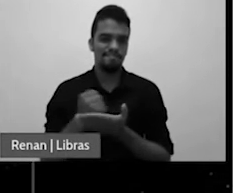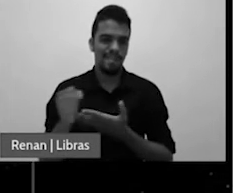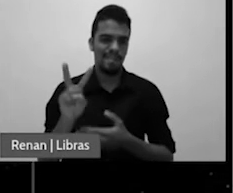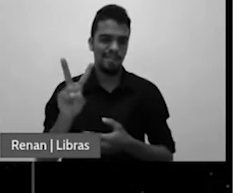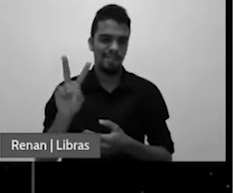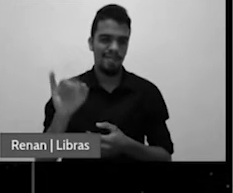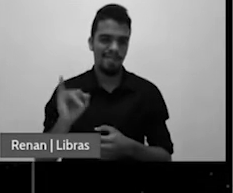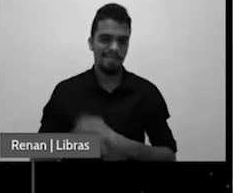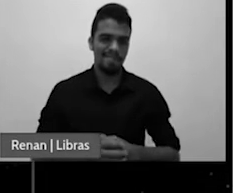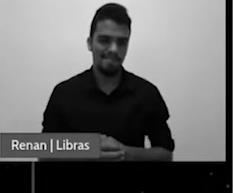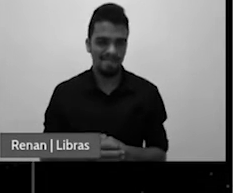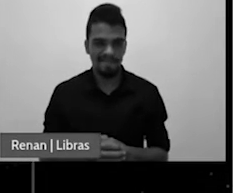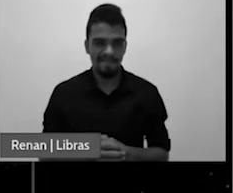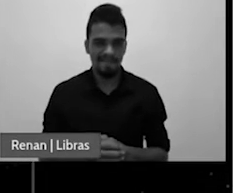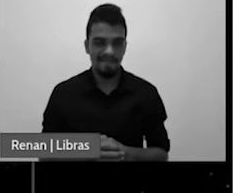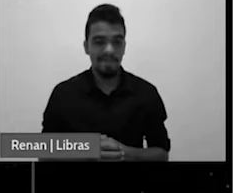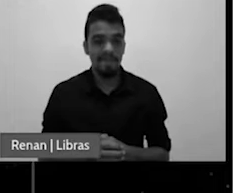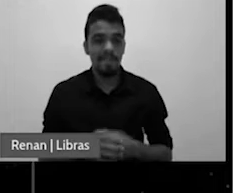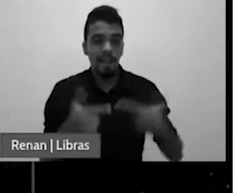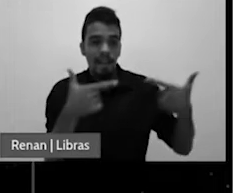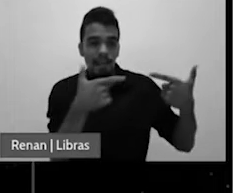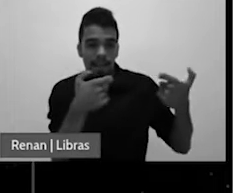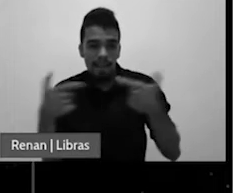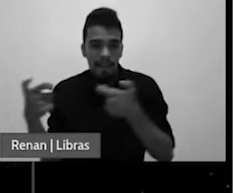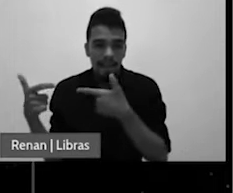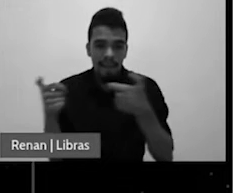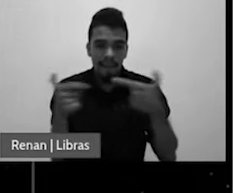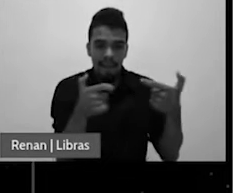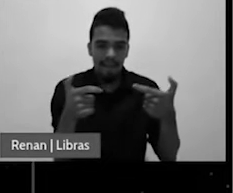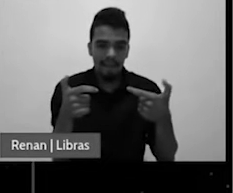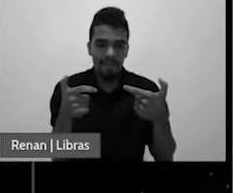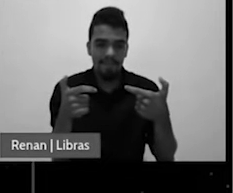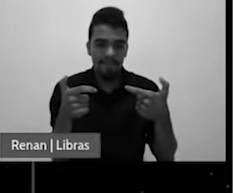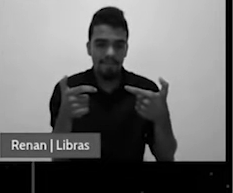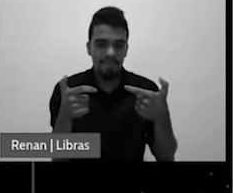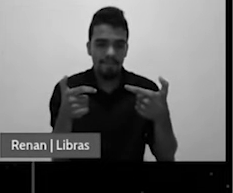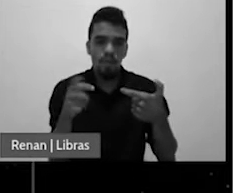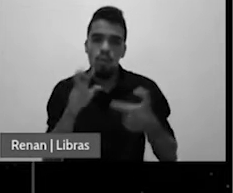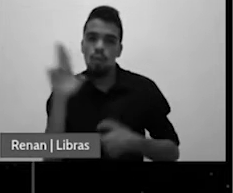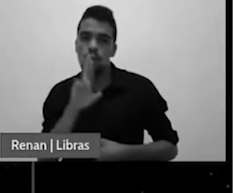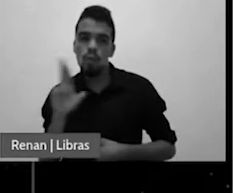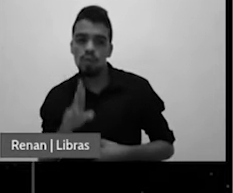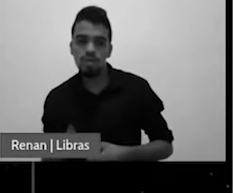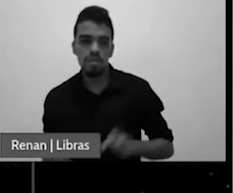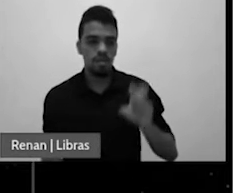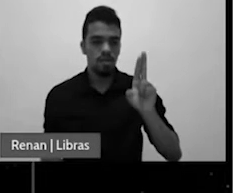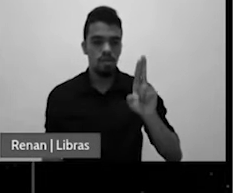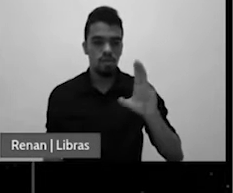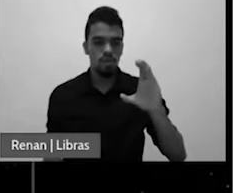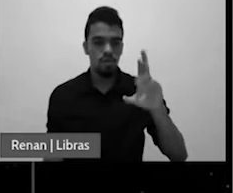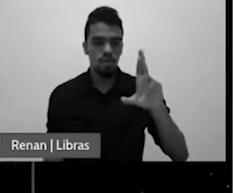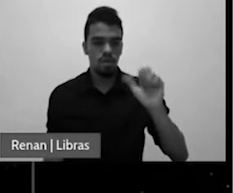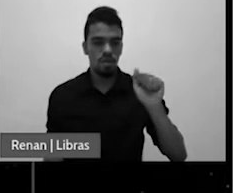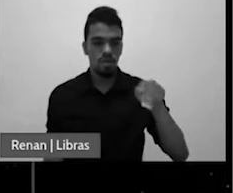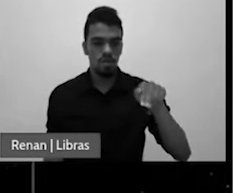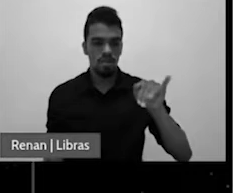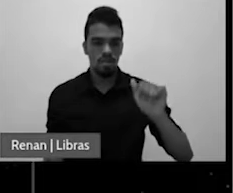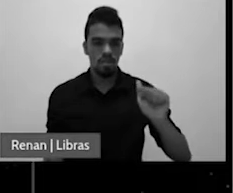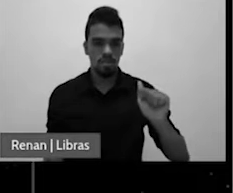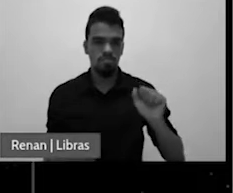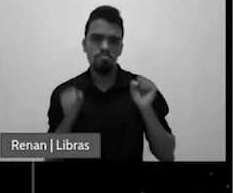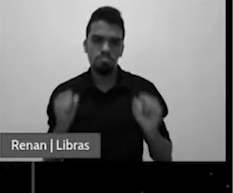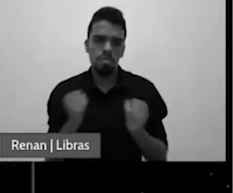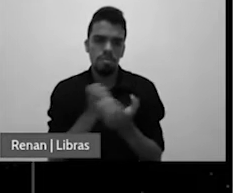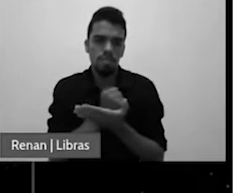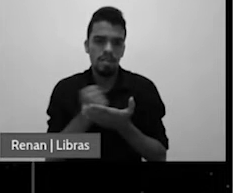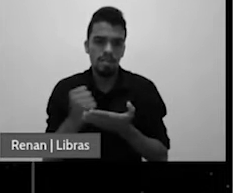primeira guerra mundial. Mas a palavra de Deus permanece. Muito bem, o livro do Apocalipse, capítulo 13,